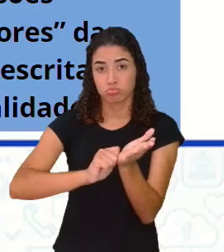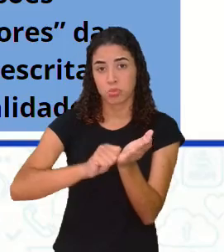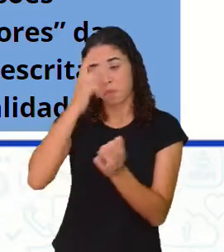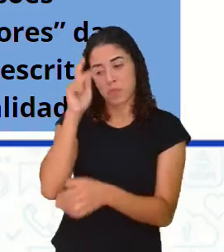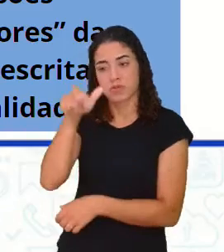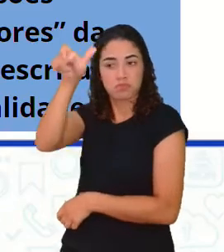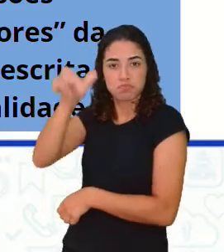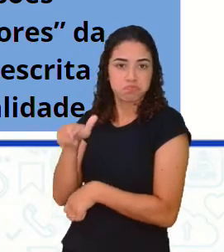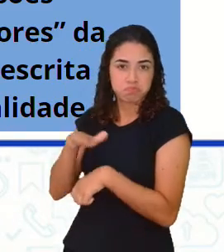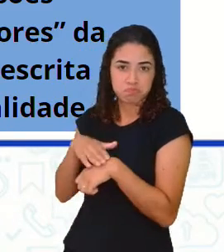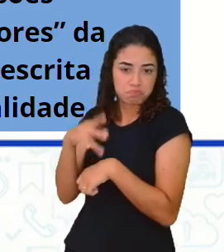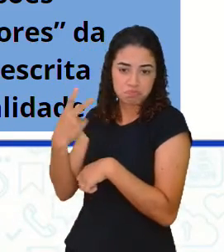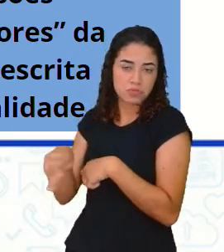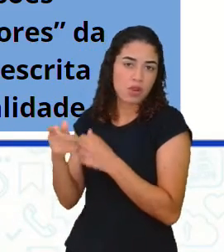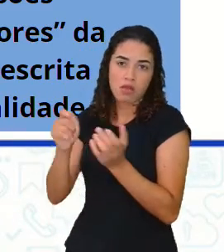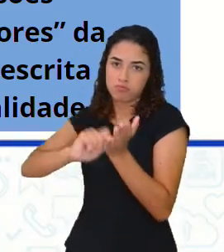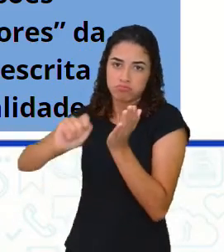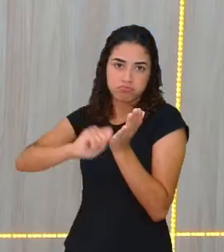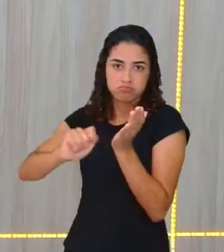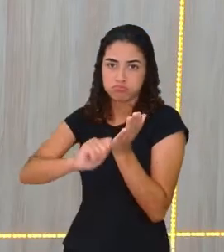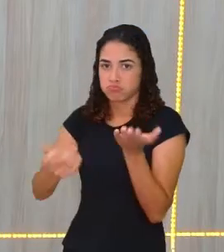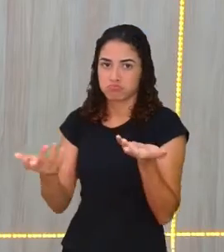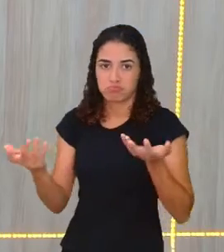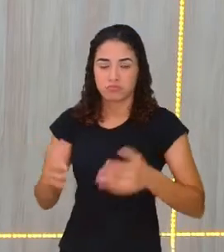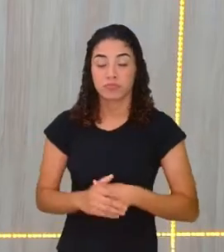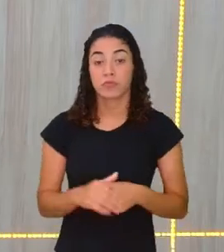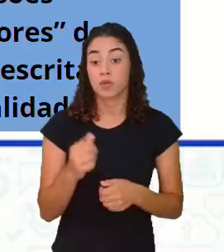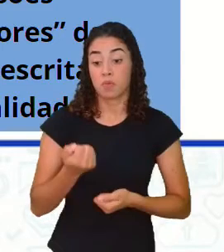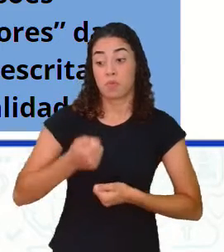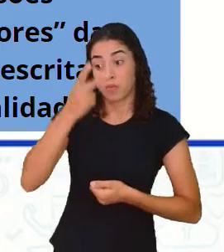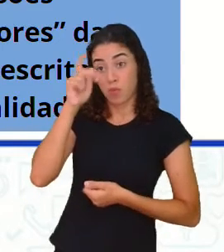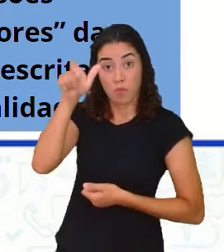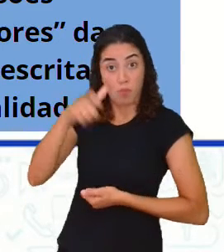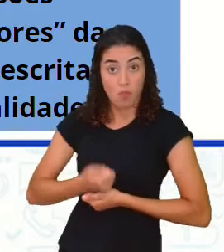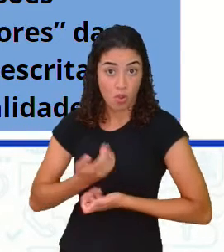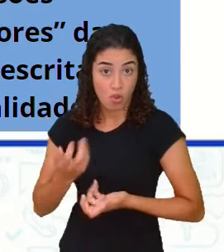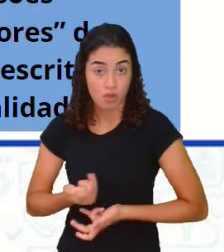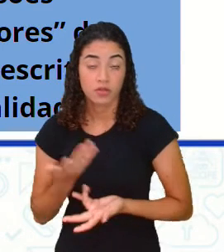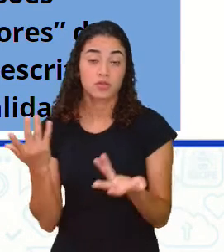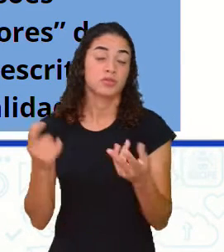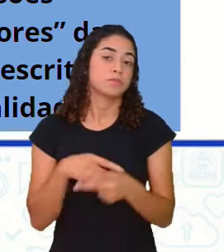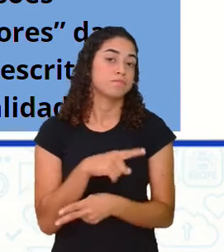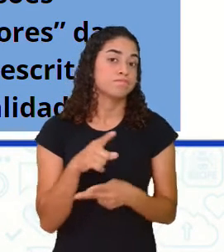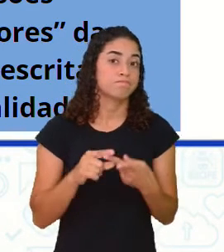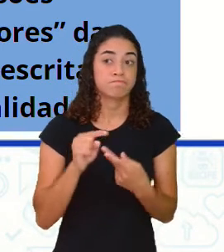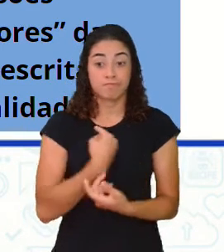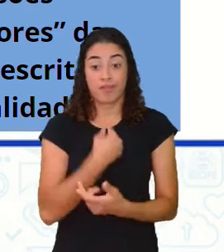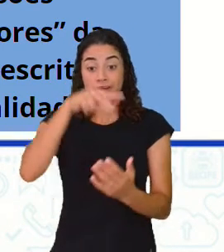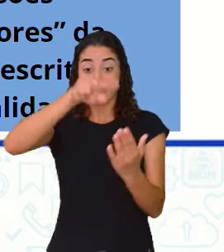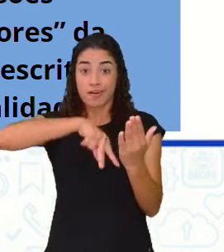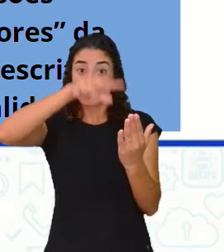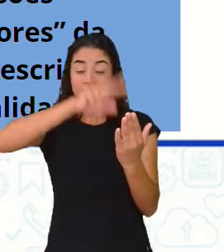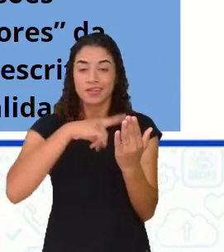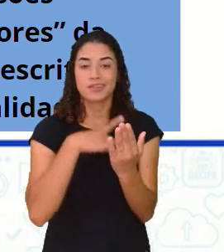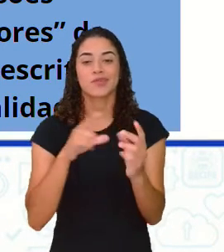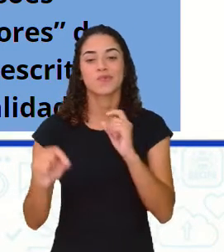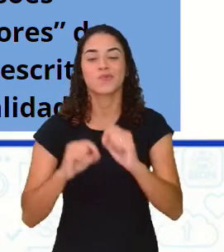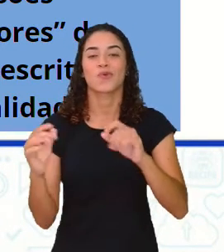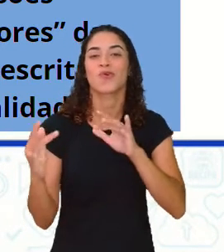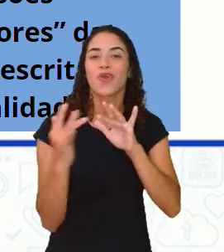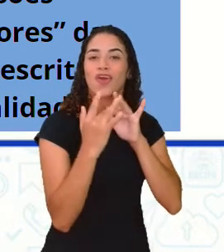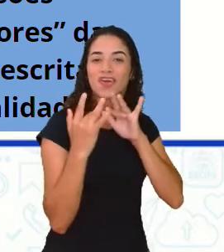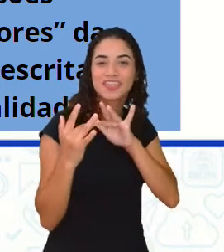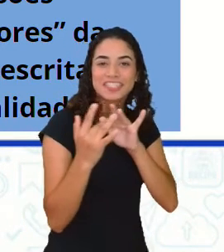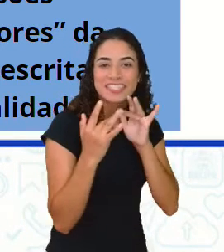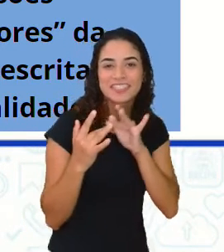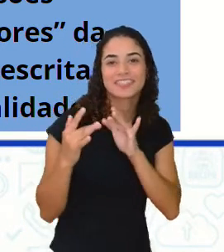alguém, por um escritor, não é? Um poeta. E aí, quando lemos, temos esse contato, não é?